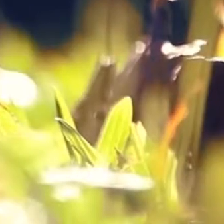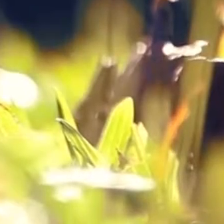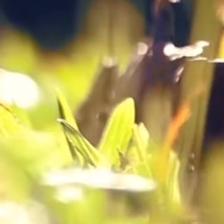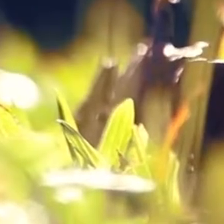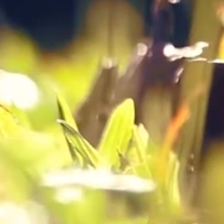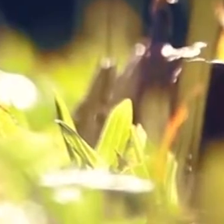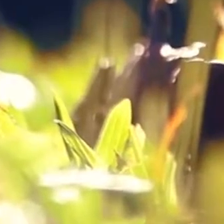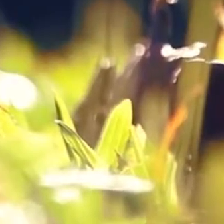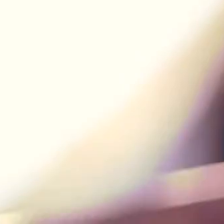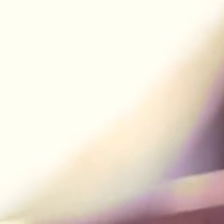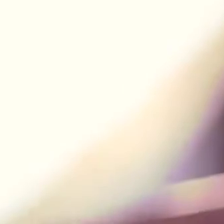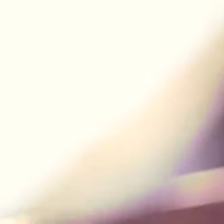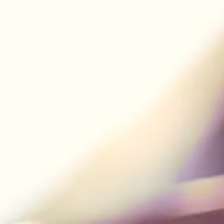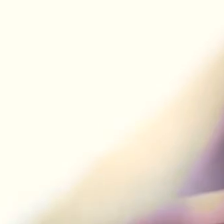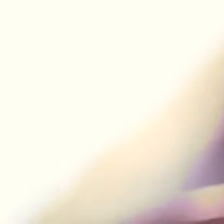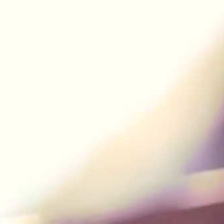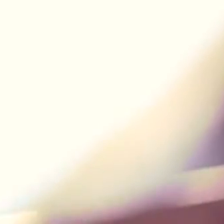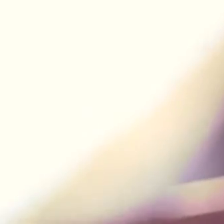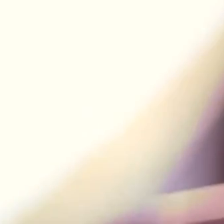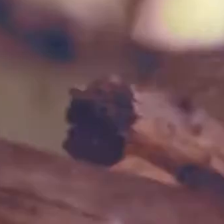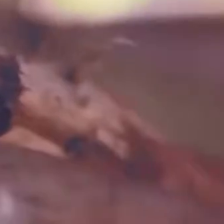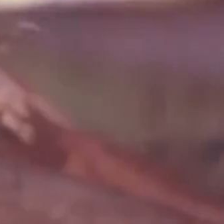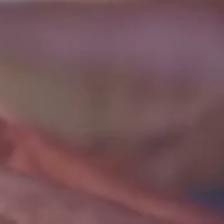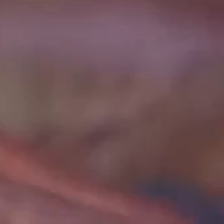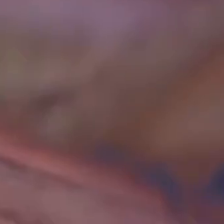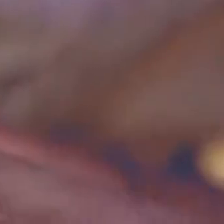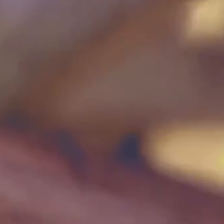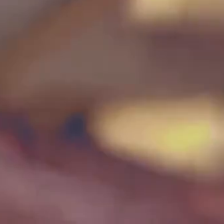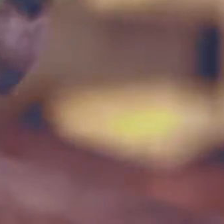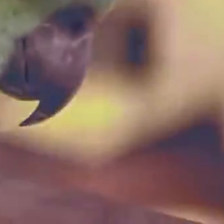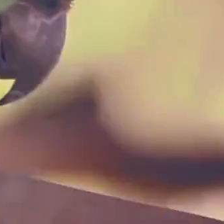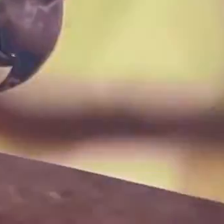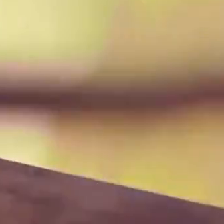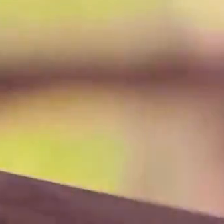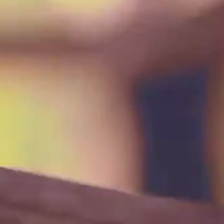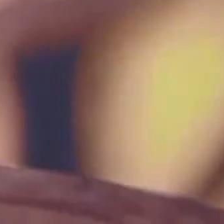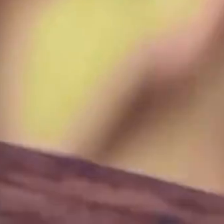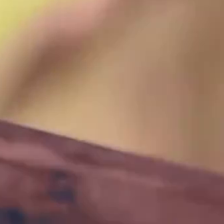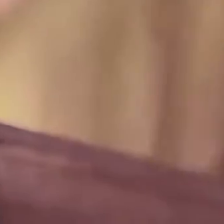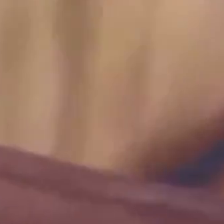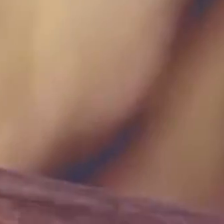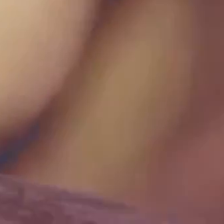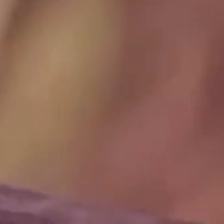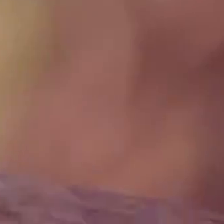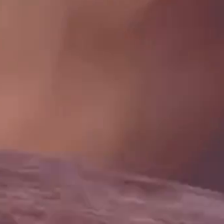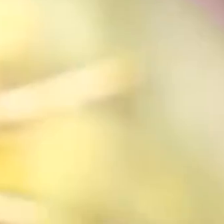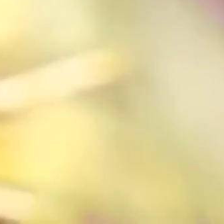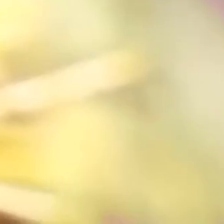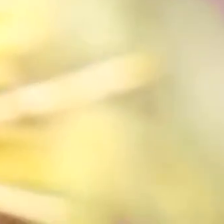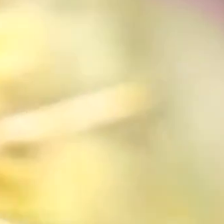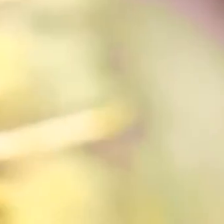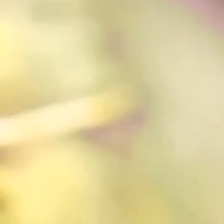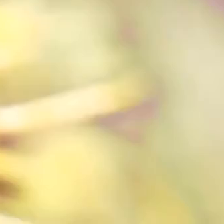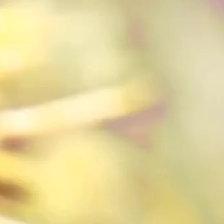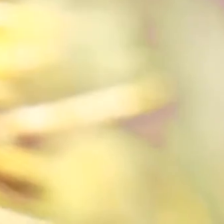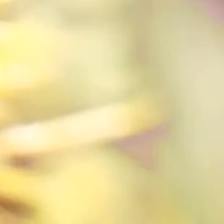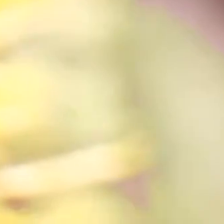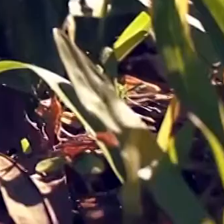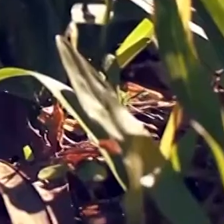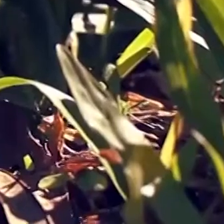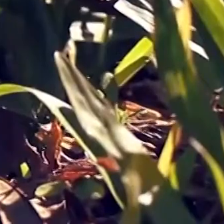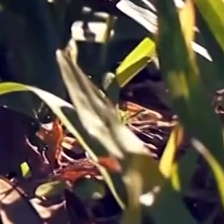Oi, que só conhecia as restrições de um cativeiro doméstico, hoje vive em companhia de muitos de sua espécie.